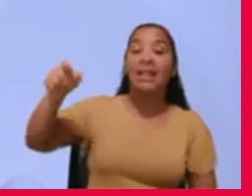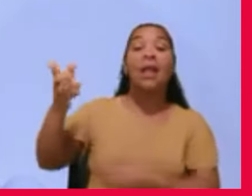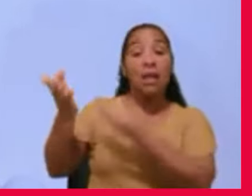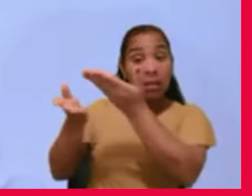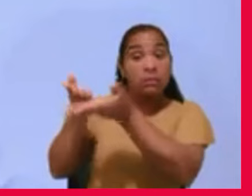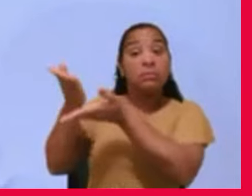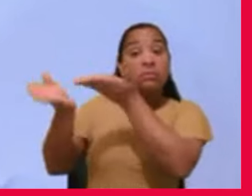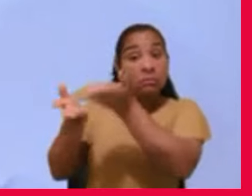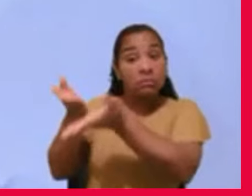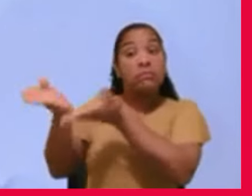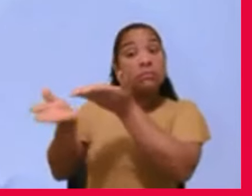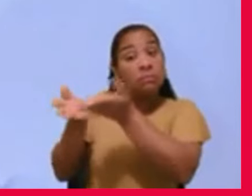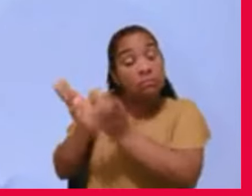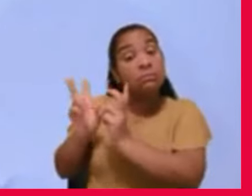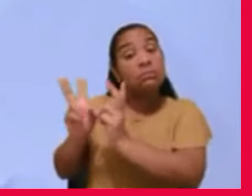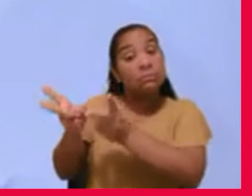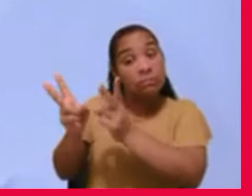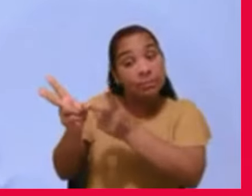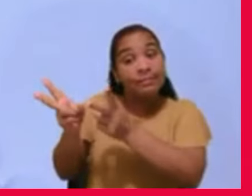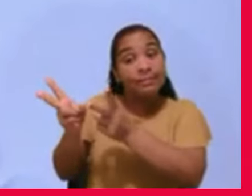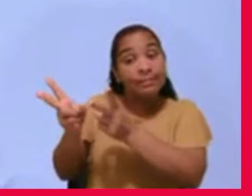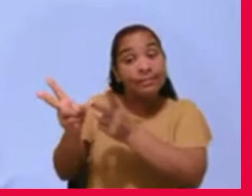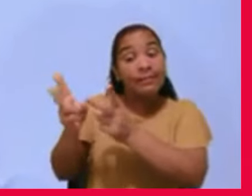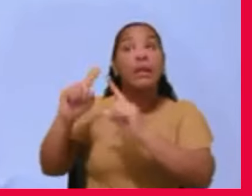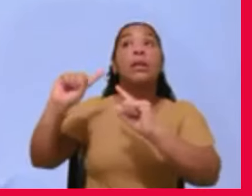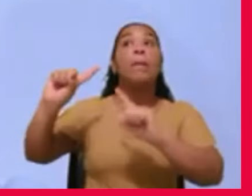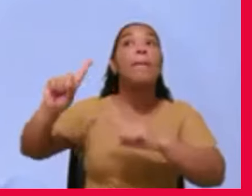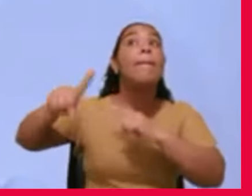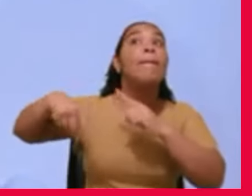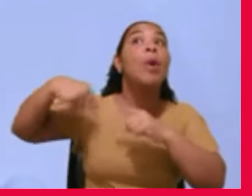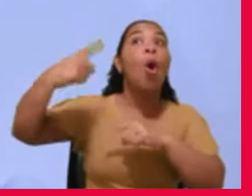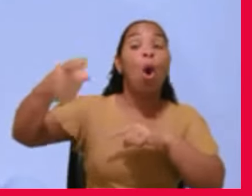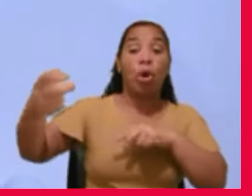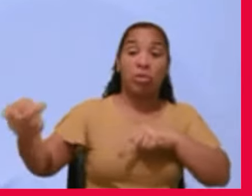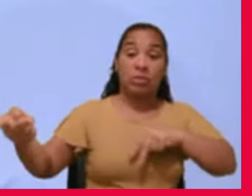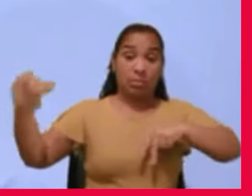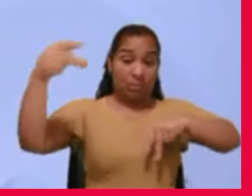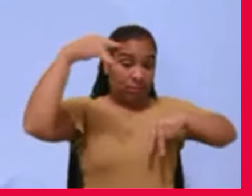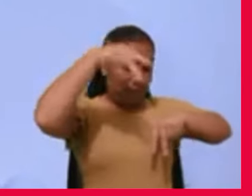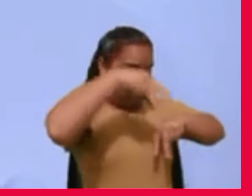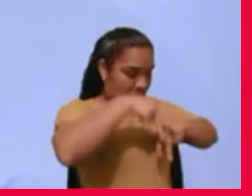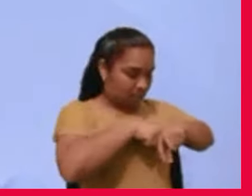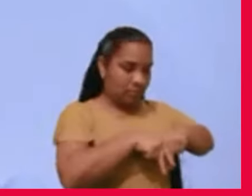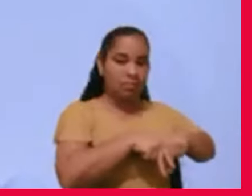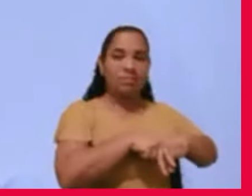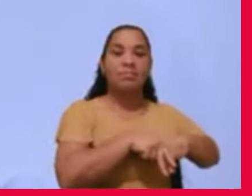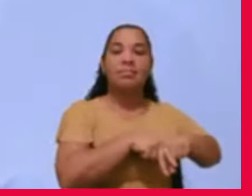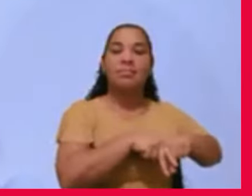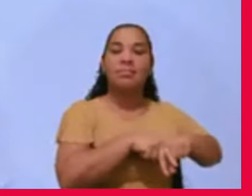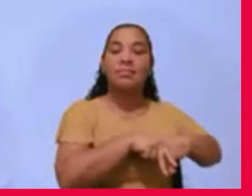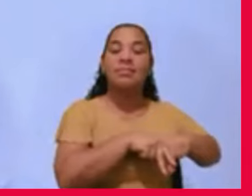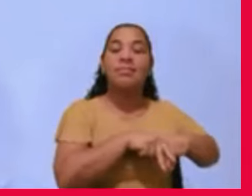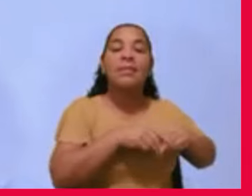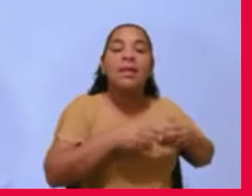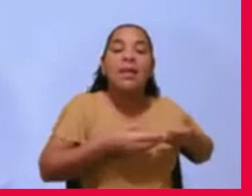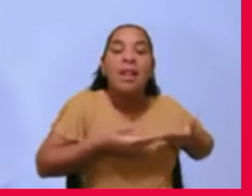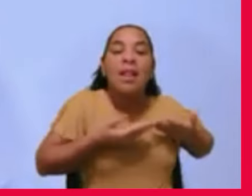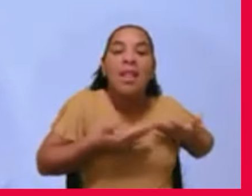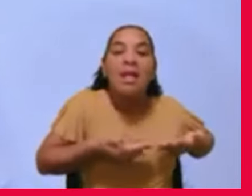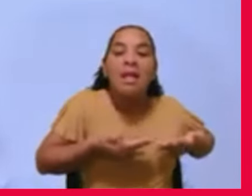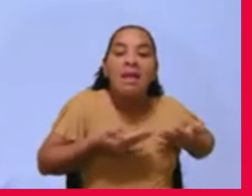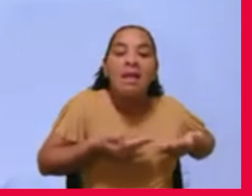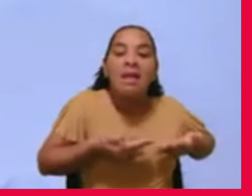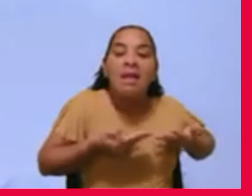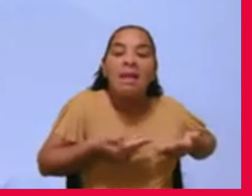e na próxima reencarnação, vem com uma leve manifestação esquizóide